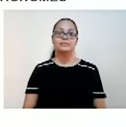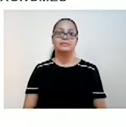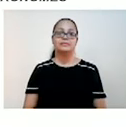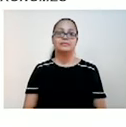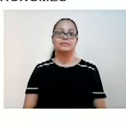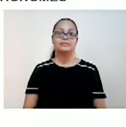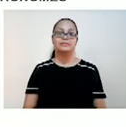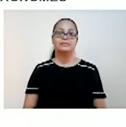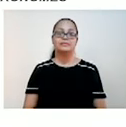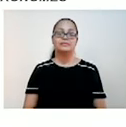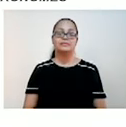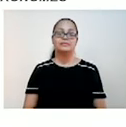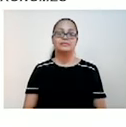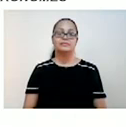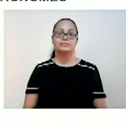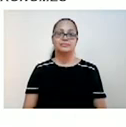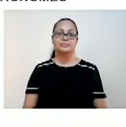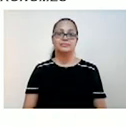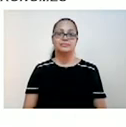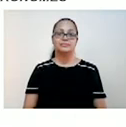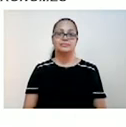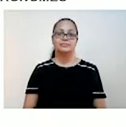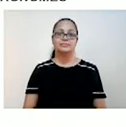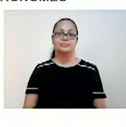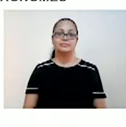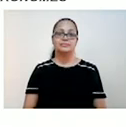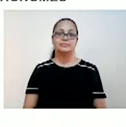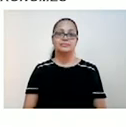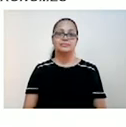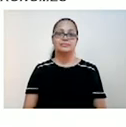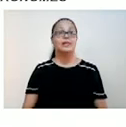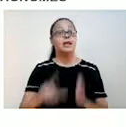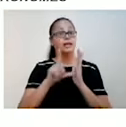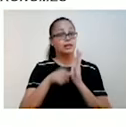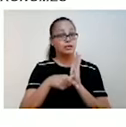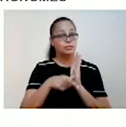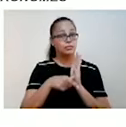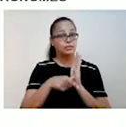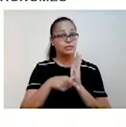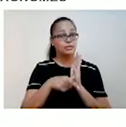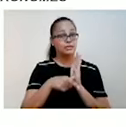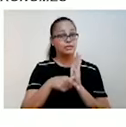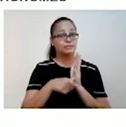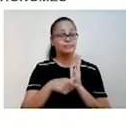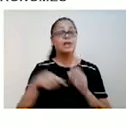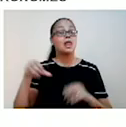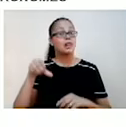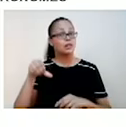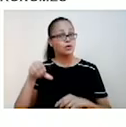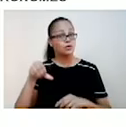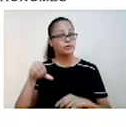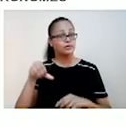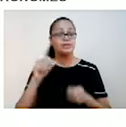E depois disso, na lição 9, nós fazemos a discussão da novidade desta semana, que